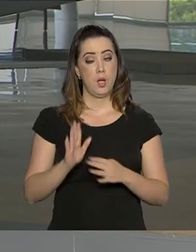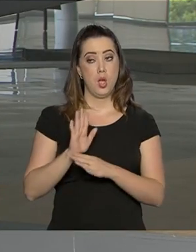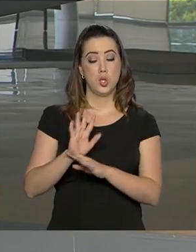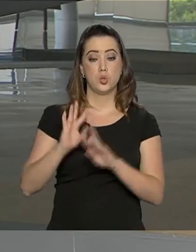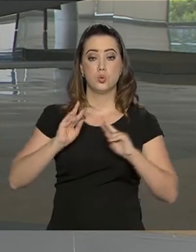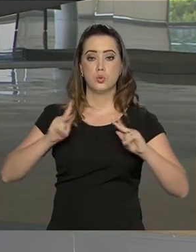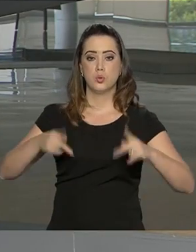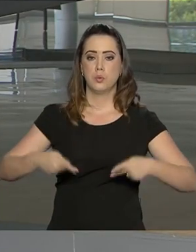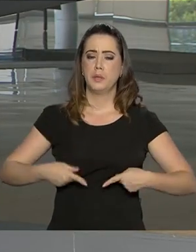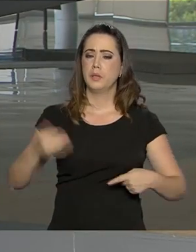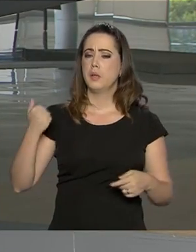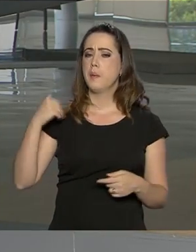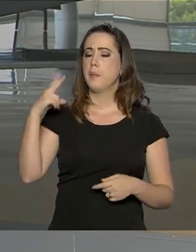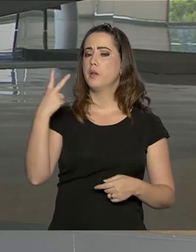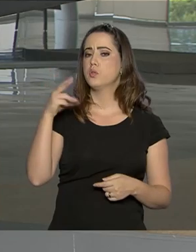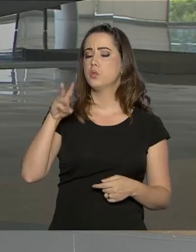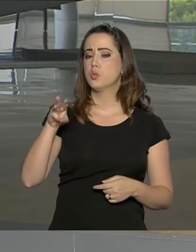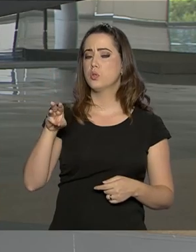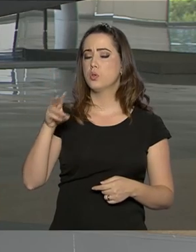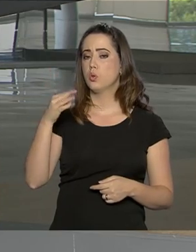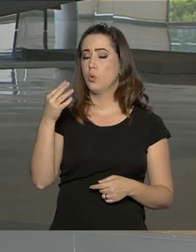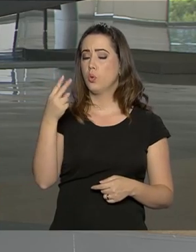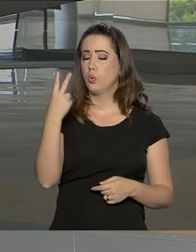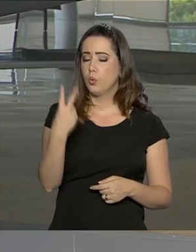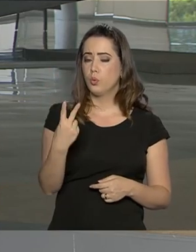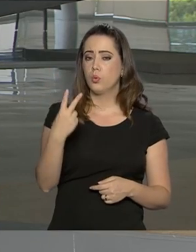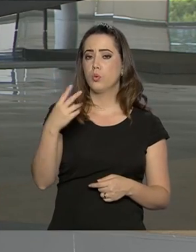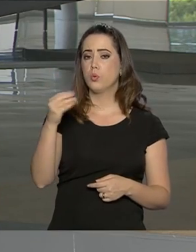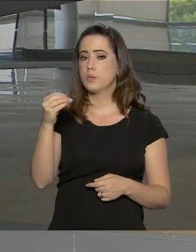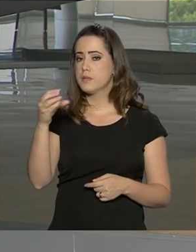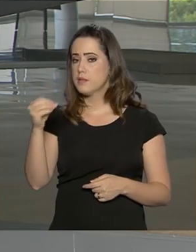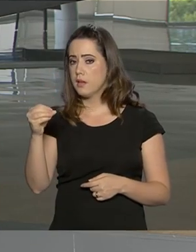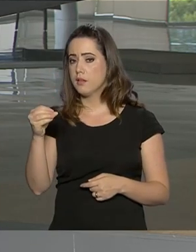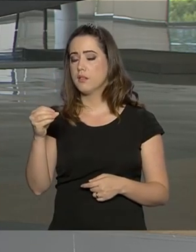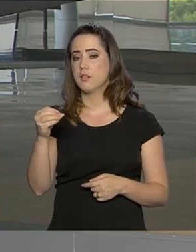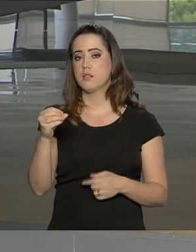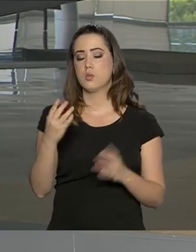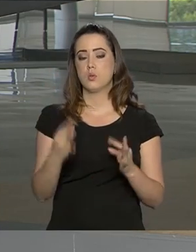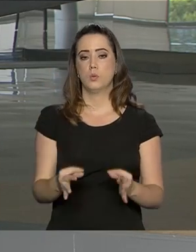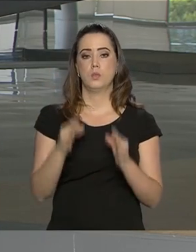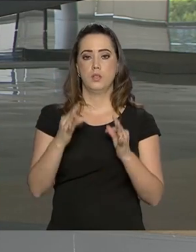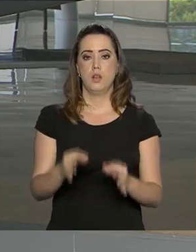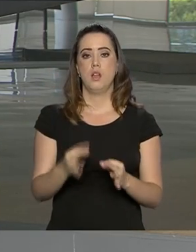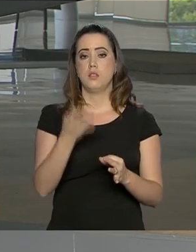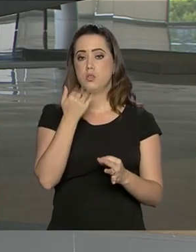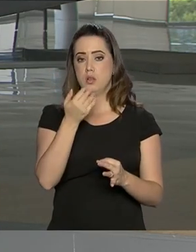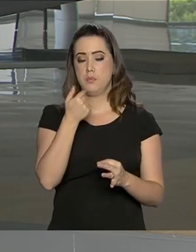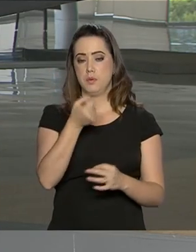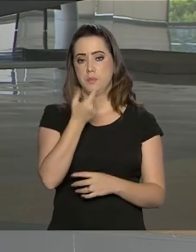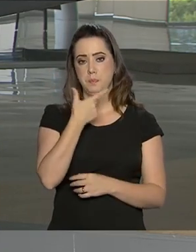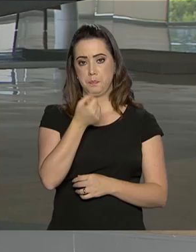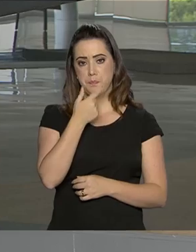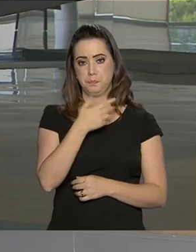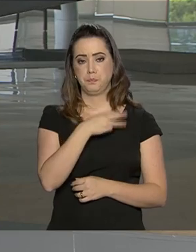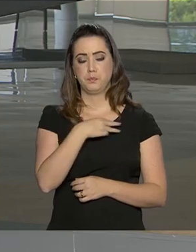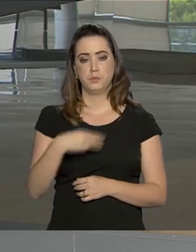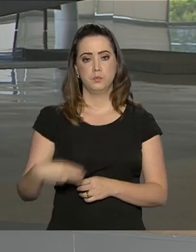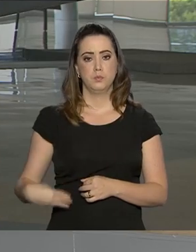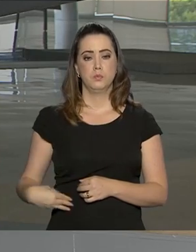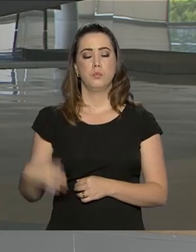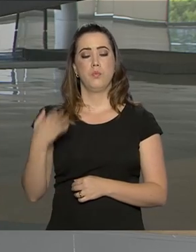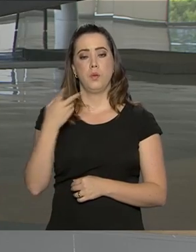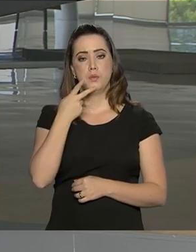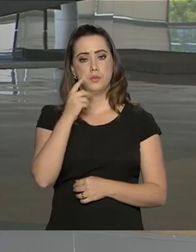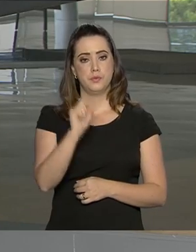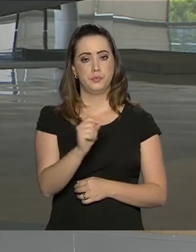humanitária com mais de 200 toneladas de remédios e alimentos e que estão estocados em boa vista, o ministro Ernesto